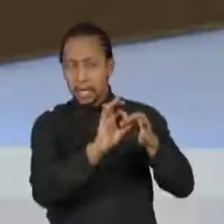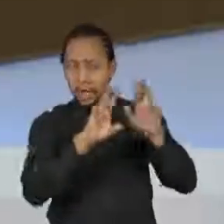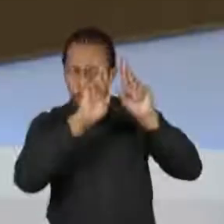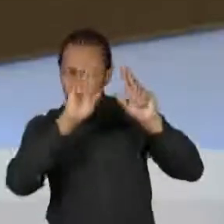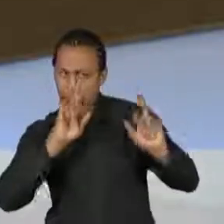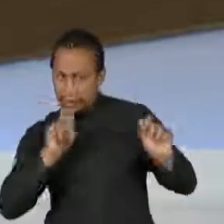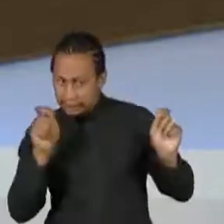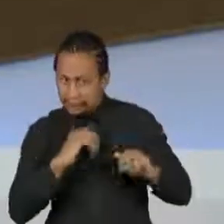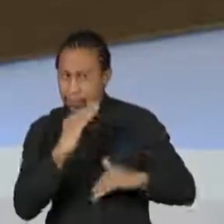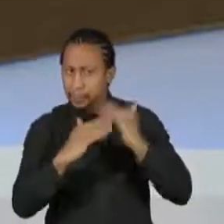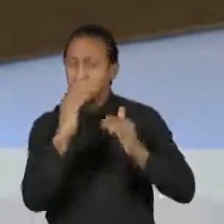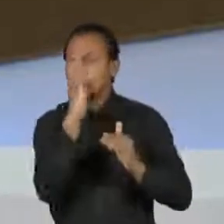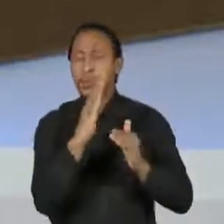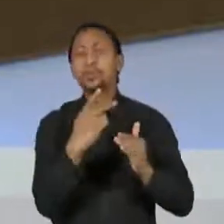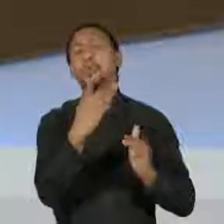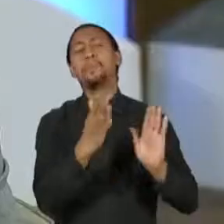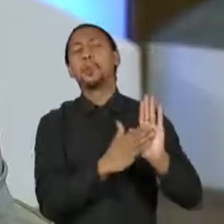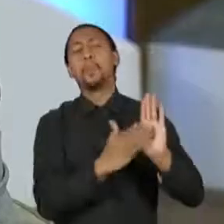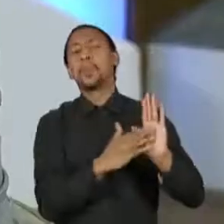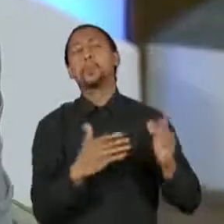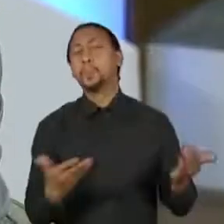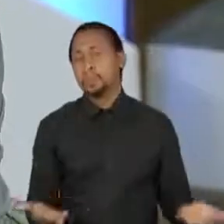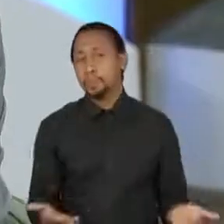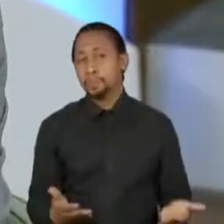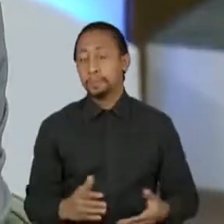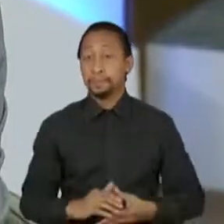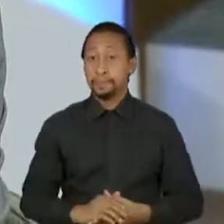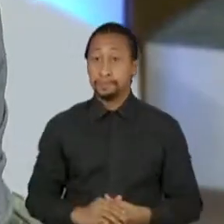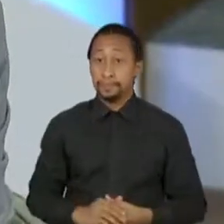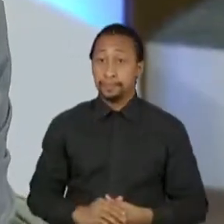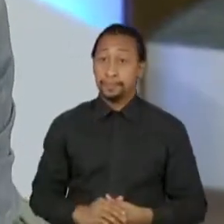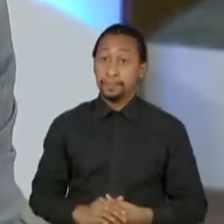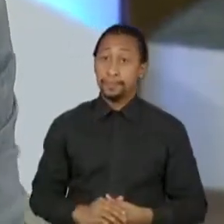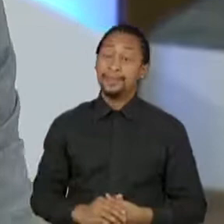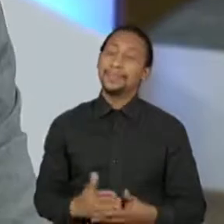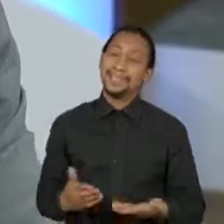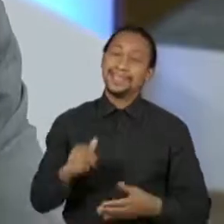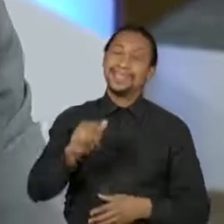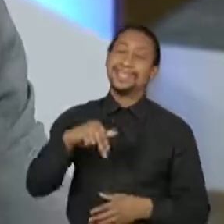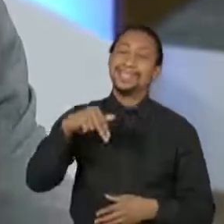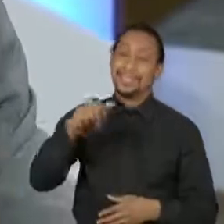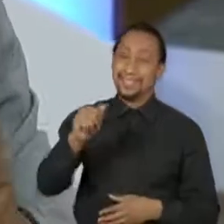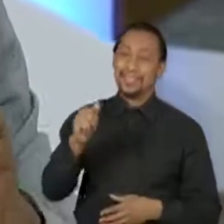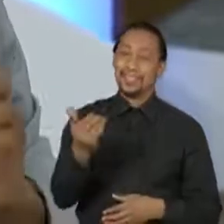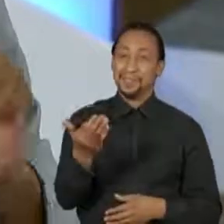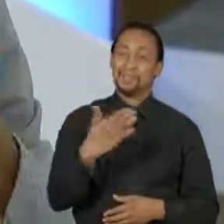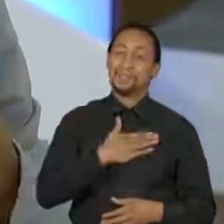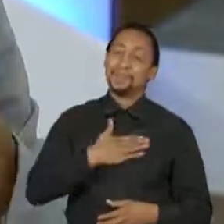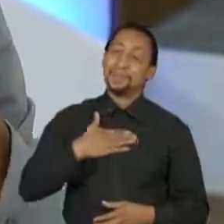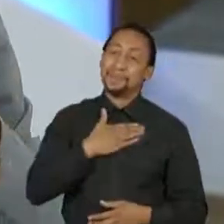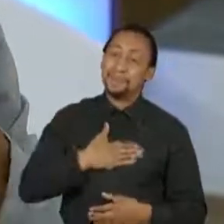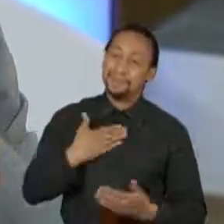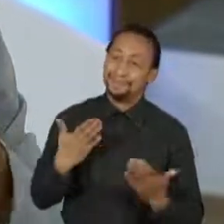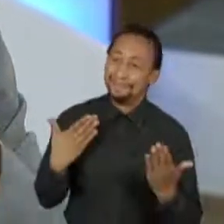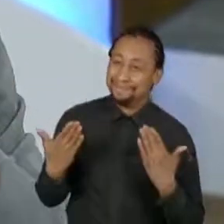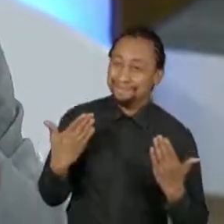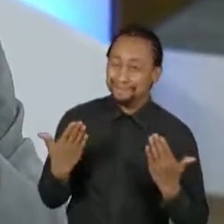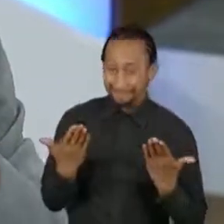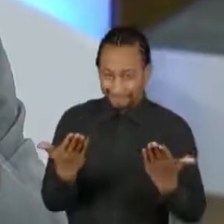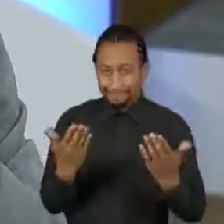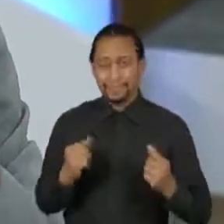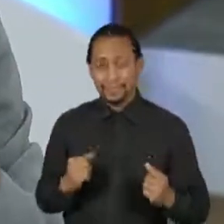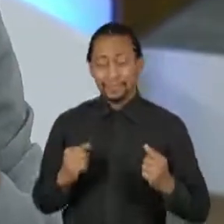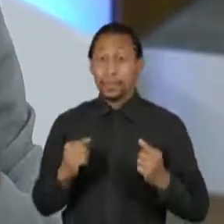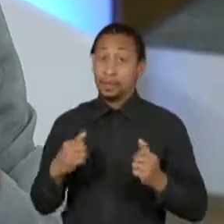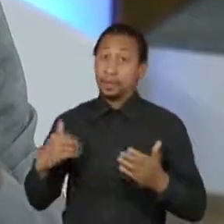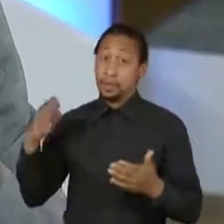pouco mais como país. O que o senhor propõe? Ana, é um prazer falar com você. Veja que o Brasil, até hoje, Ana, não